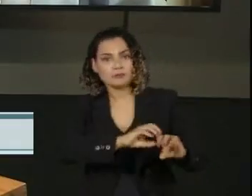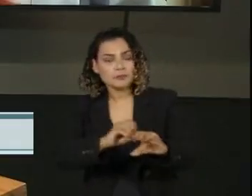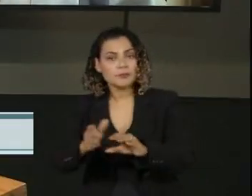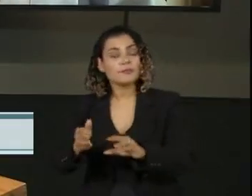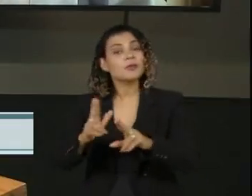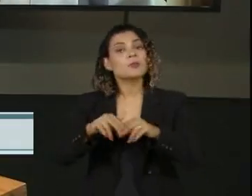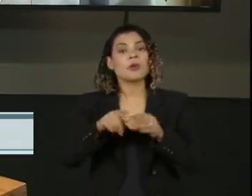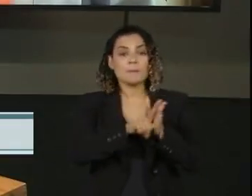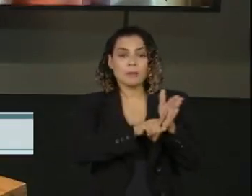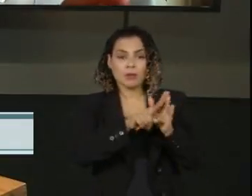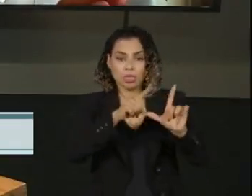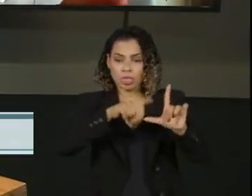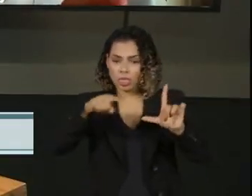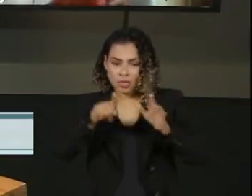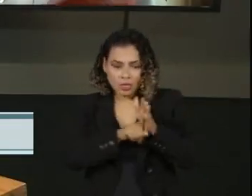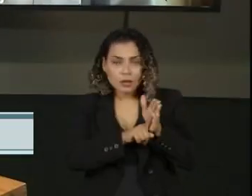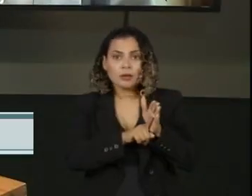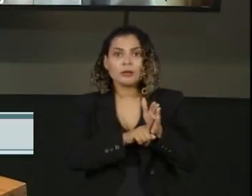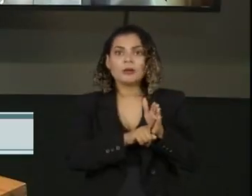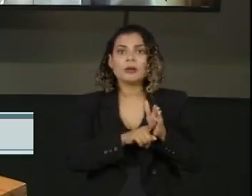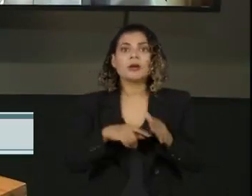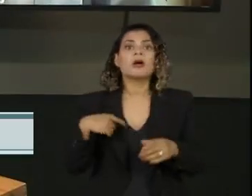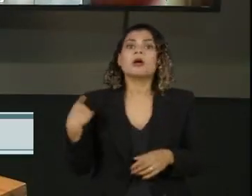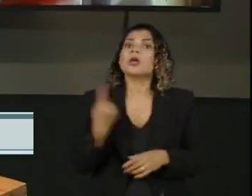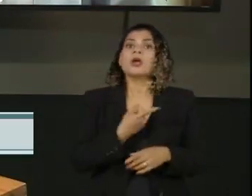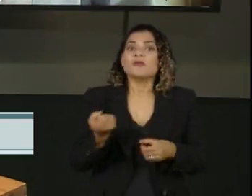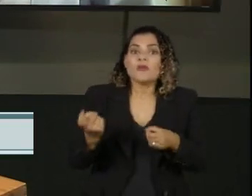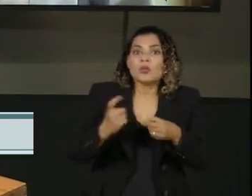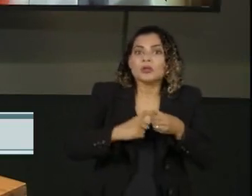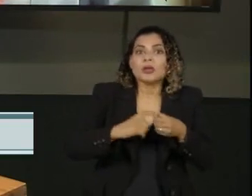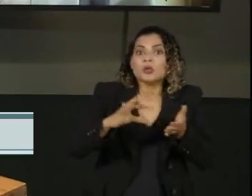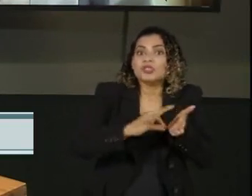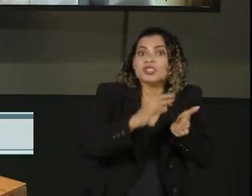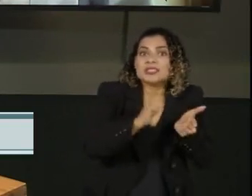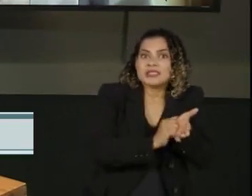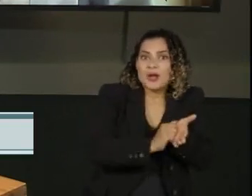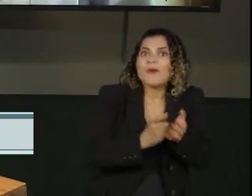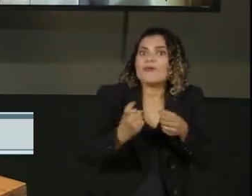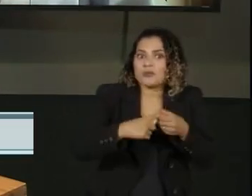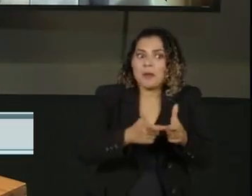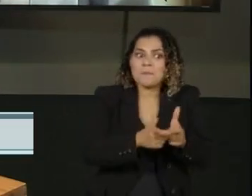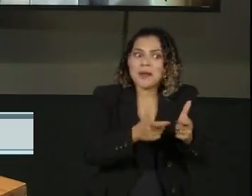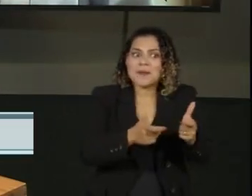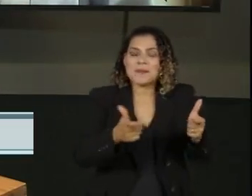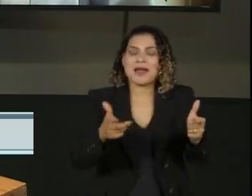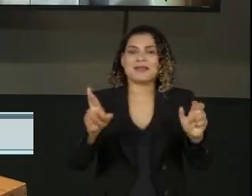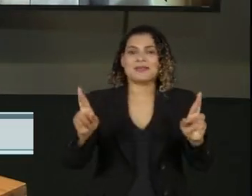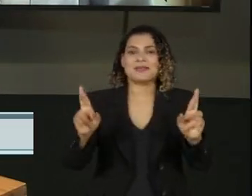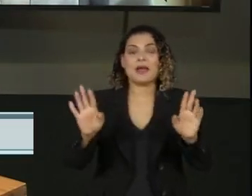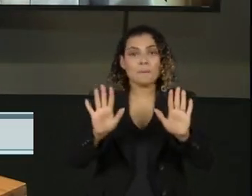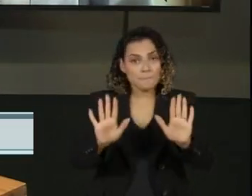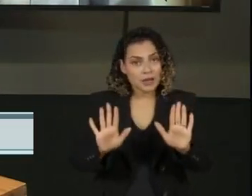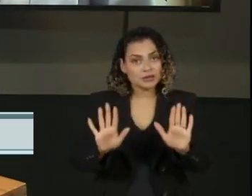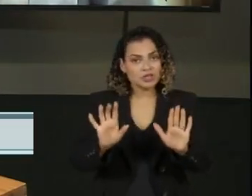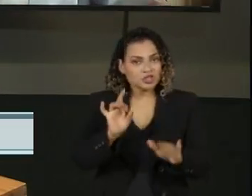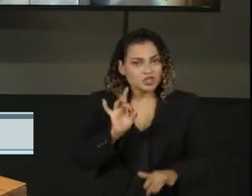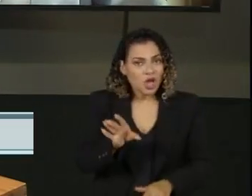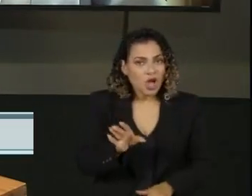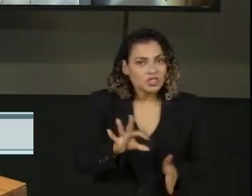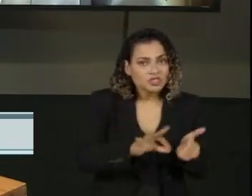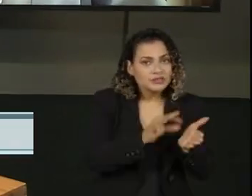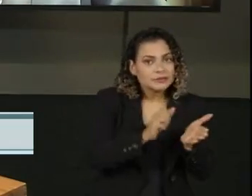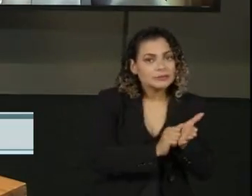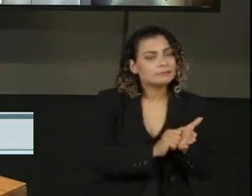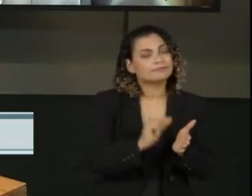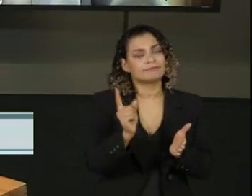nos mostrou que estamos retomando as matrículas. Mas há um outro dever de casa muito mais difícil a ser feito, que